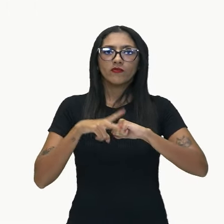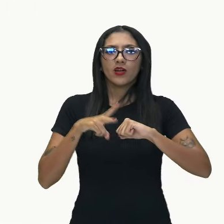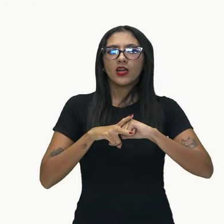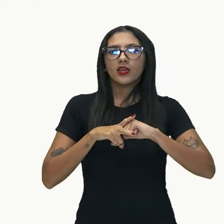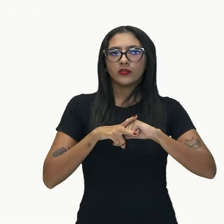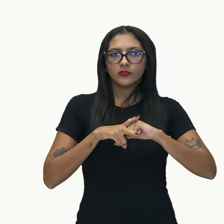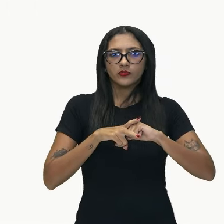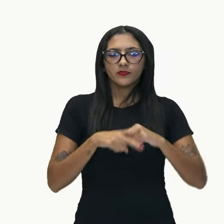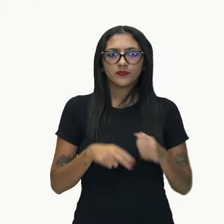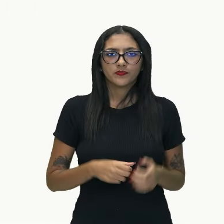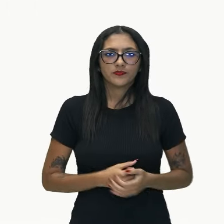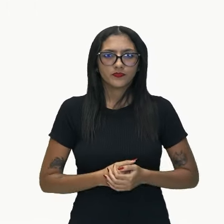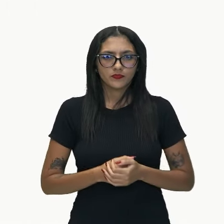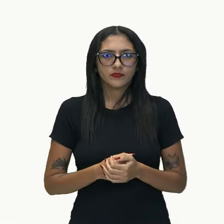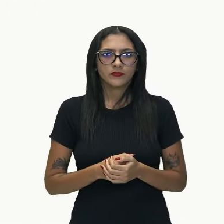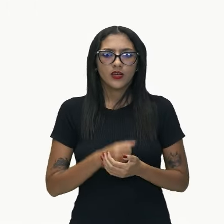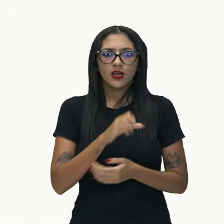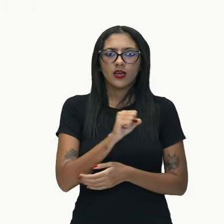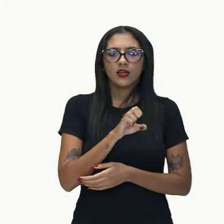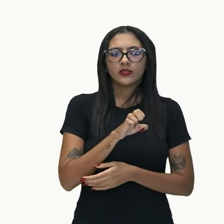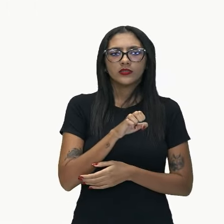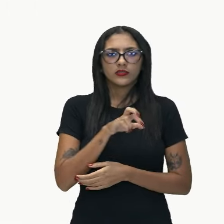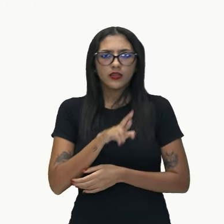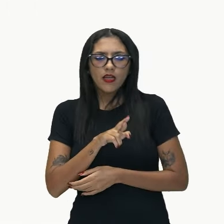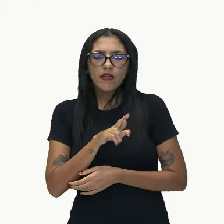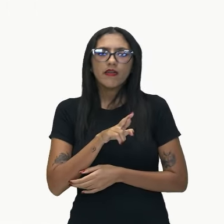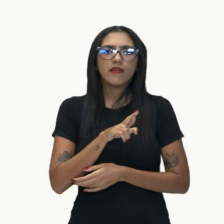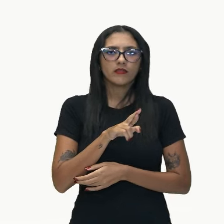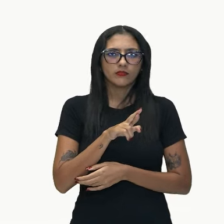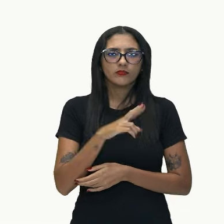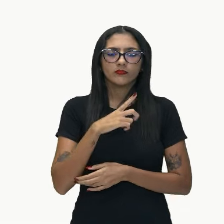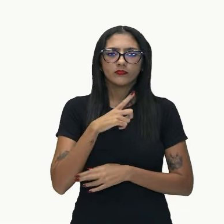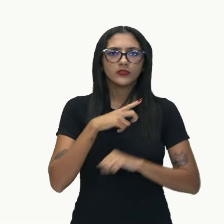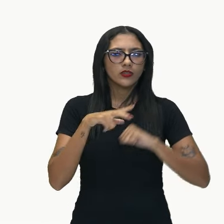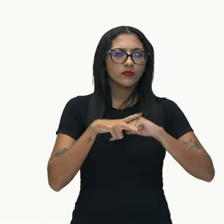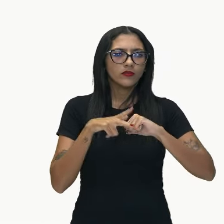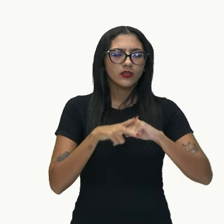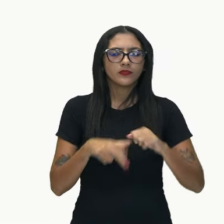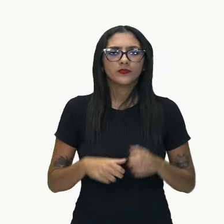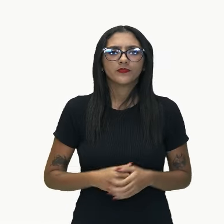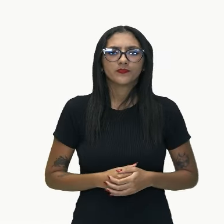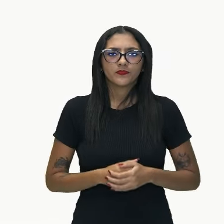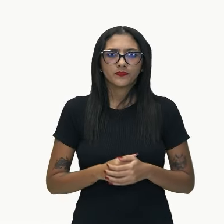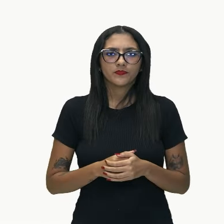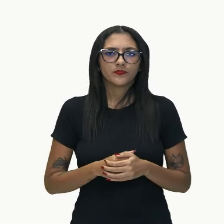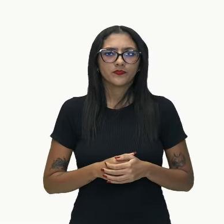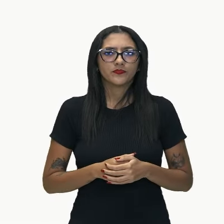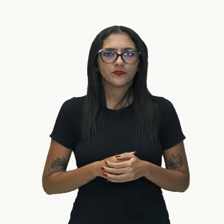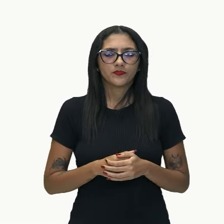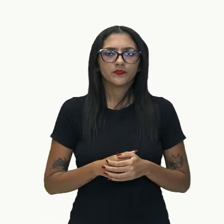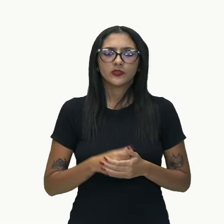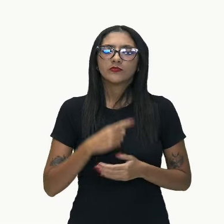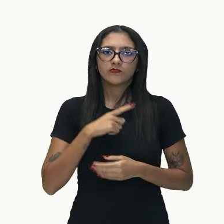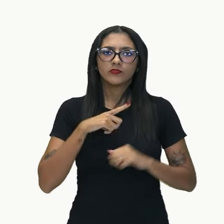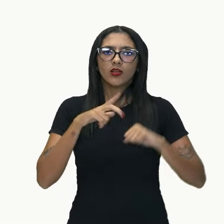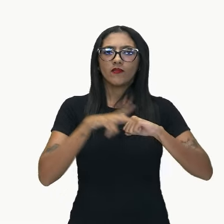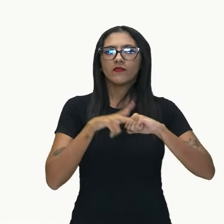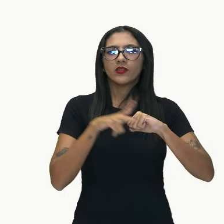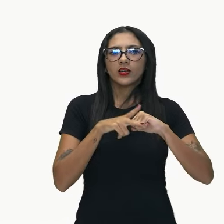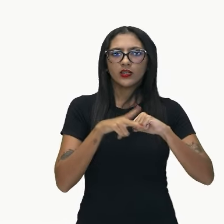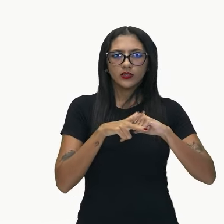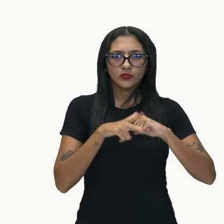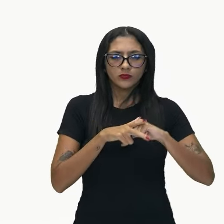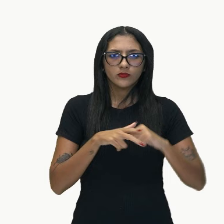ali, ser, estar, permanecer e continuar, podem ser verbos de ligação, verbos